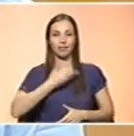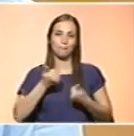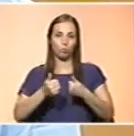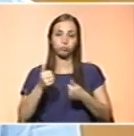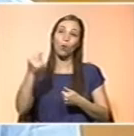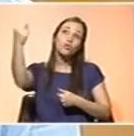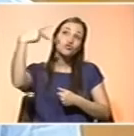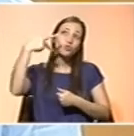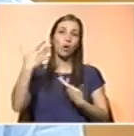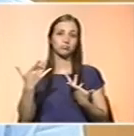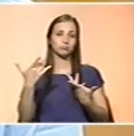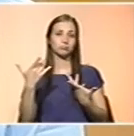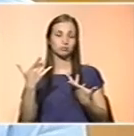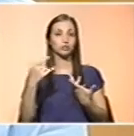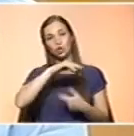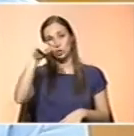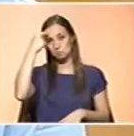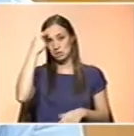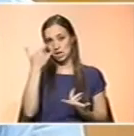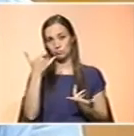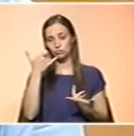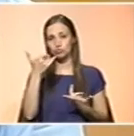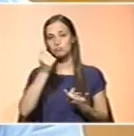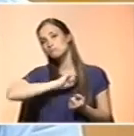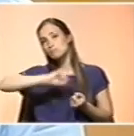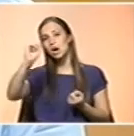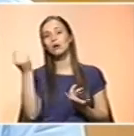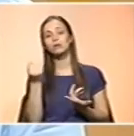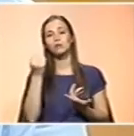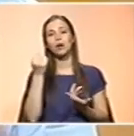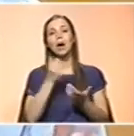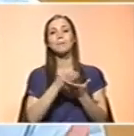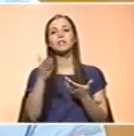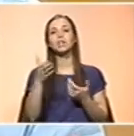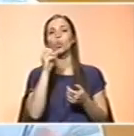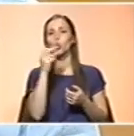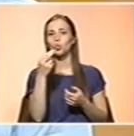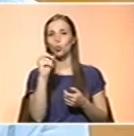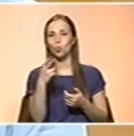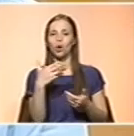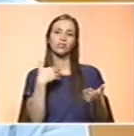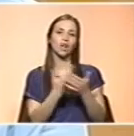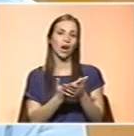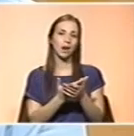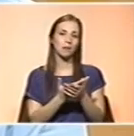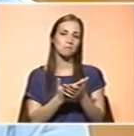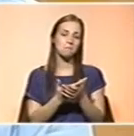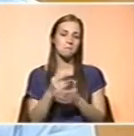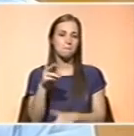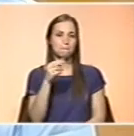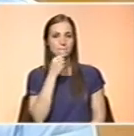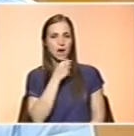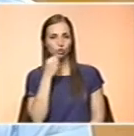se calhar não tão alta como nós pensamos particularmente a partir de outubro e até maio e junho,